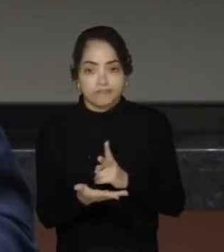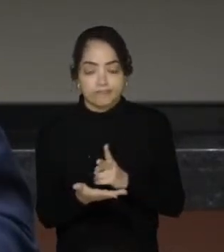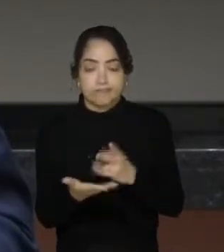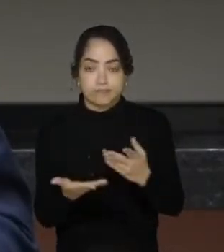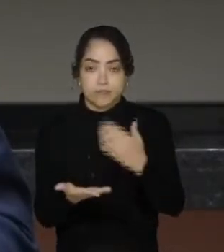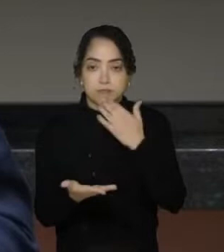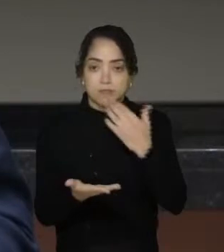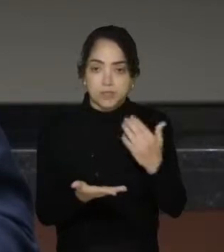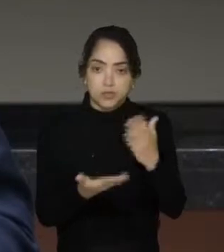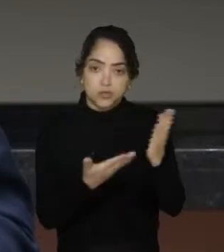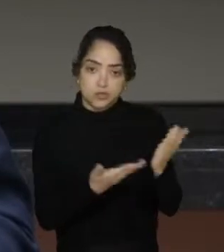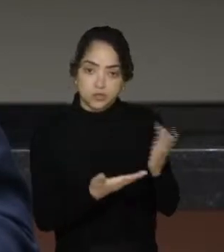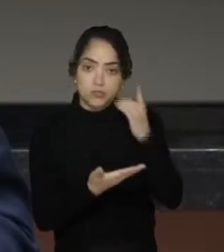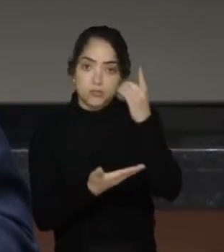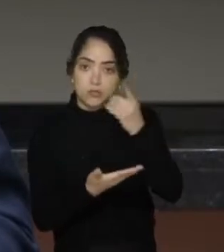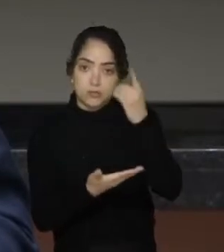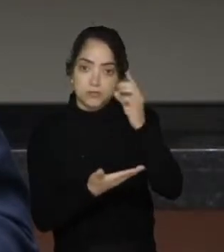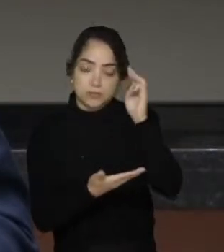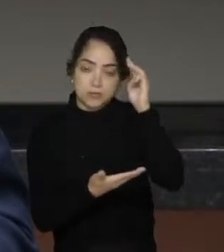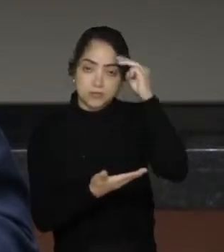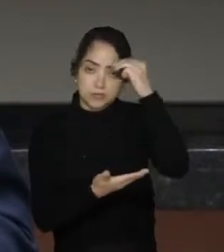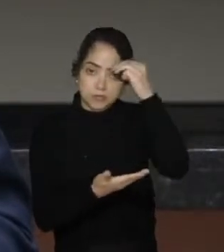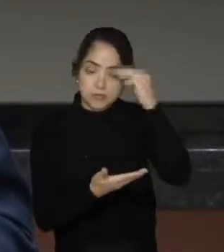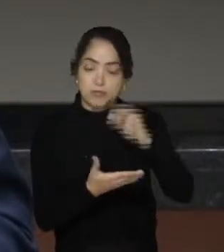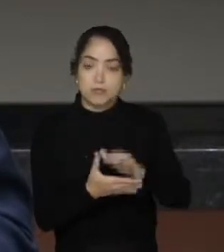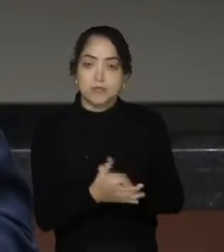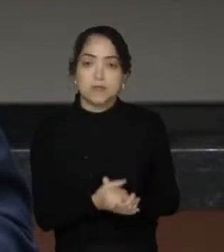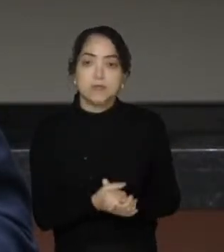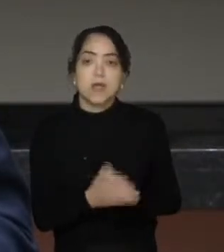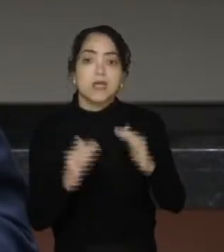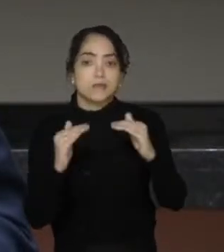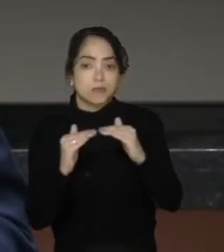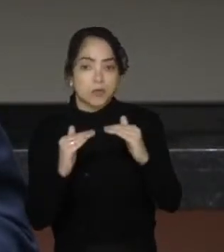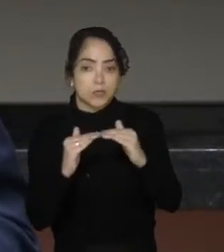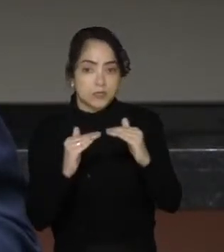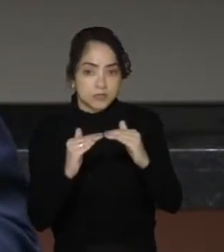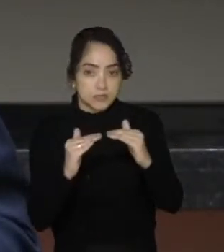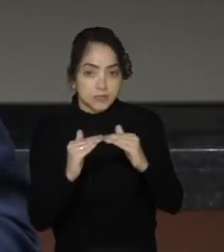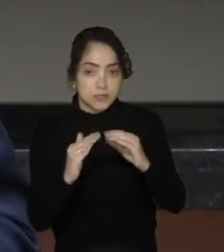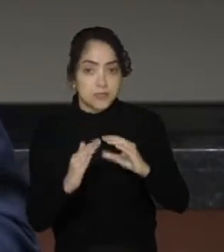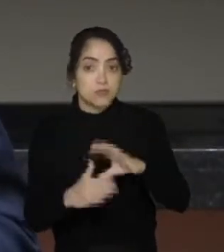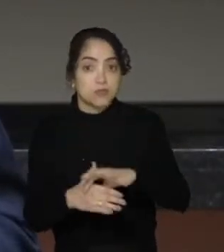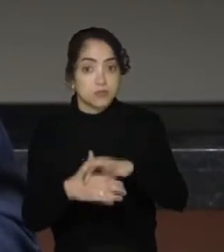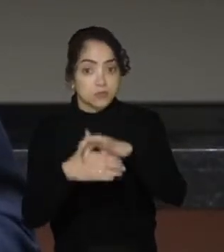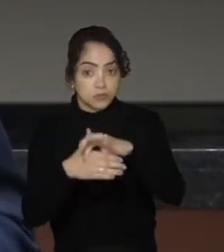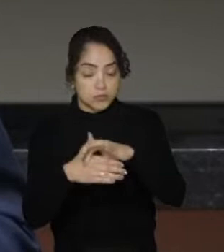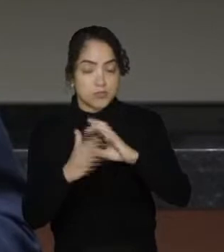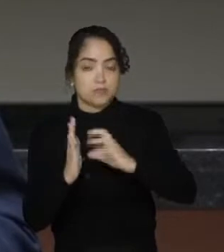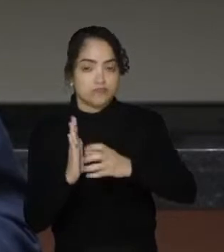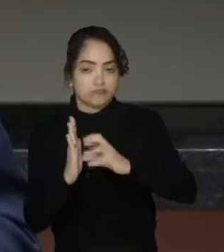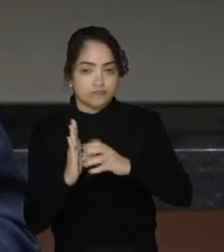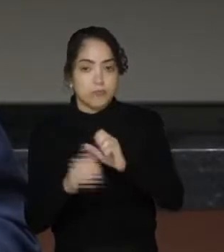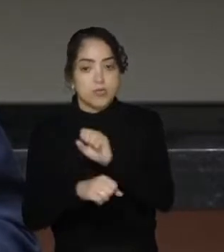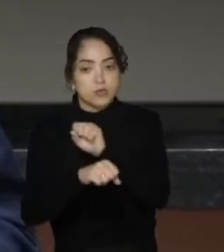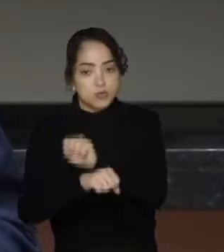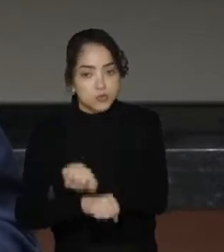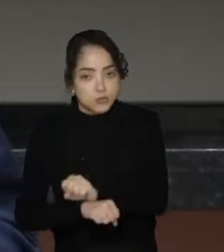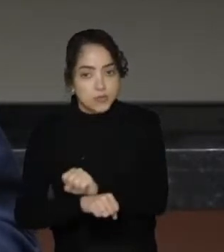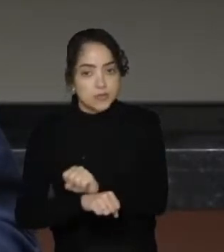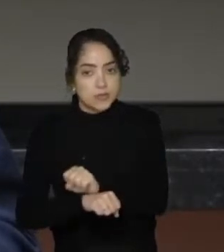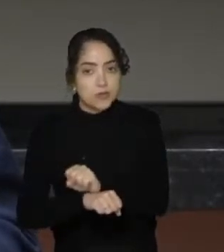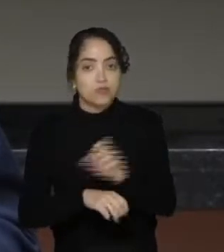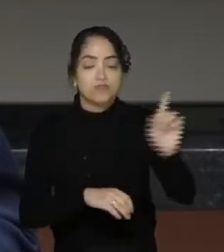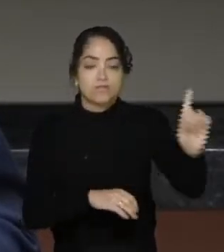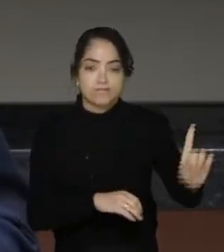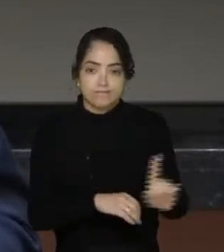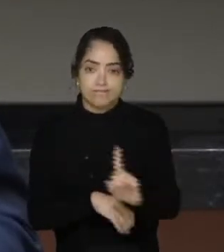solicitação do senhor deputado Jackson Castelli, com a quiescência dos líderes dos partidos, suspendeu a sessão a fim de que o